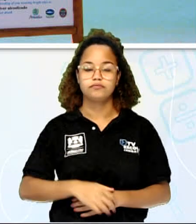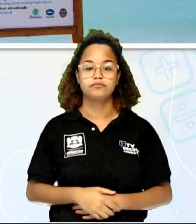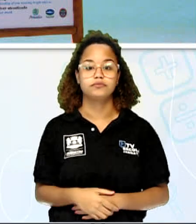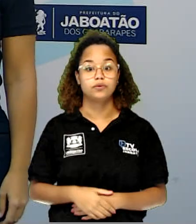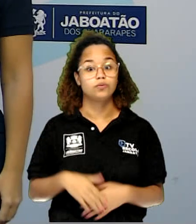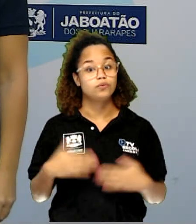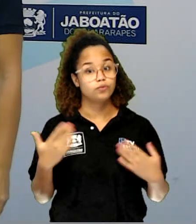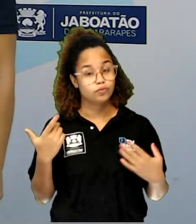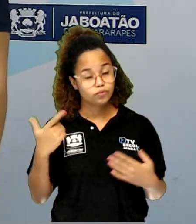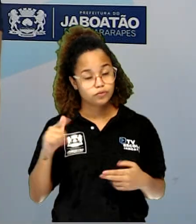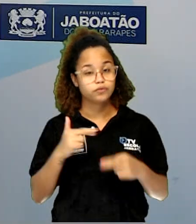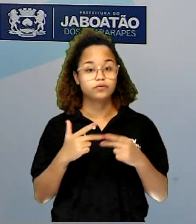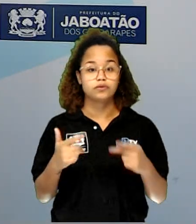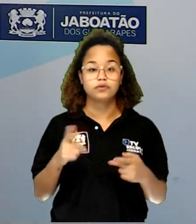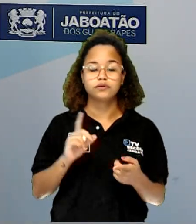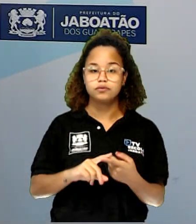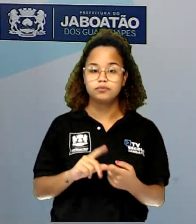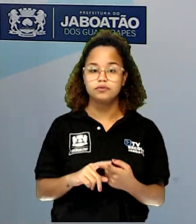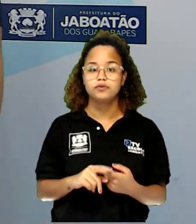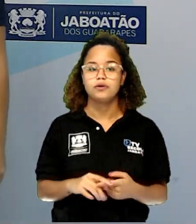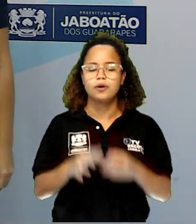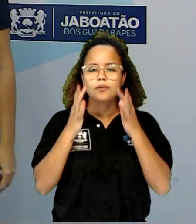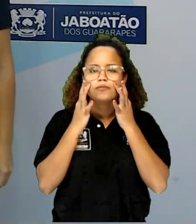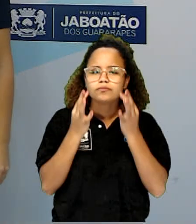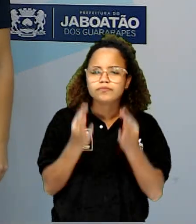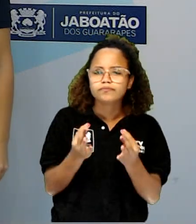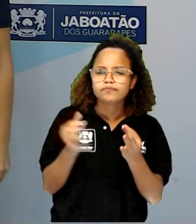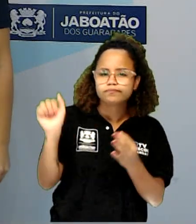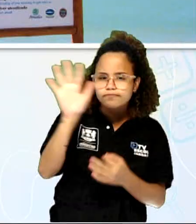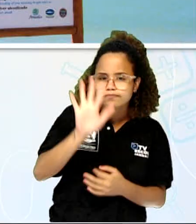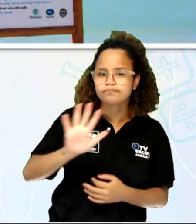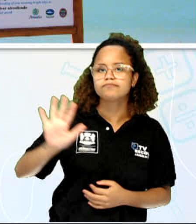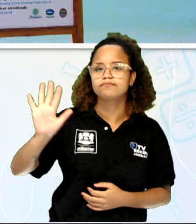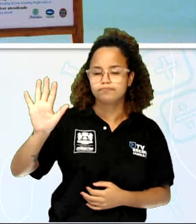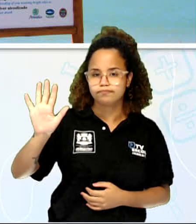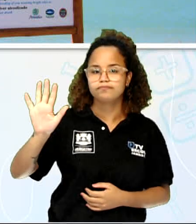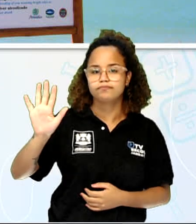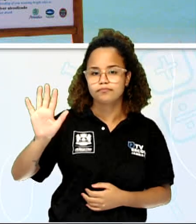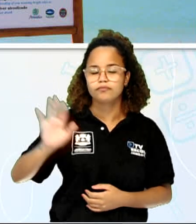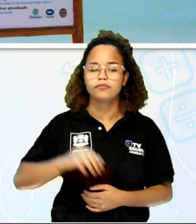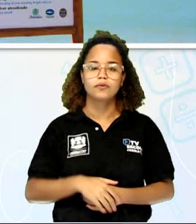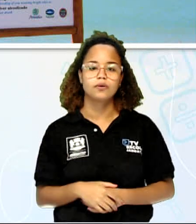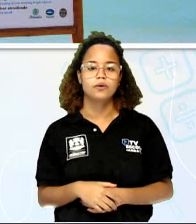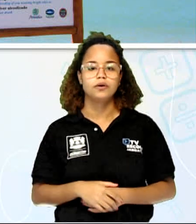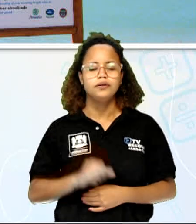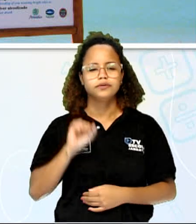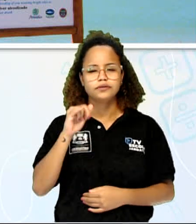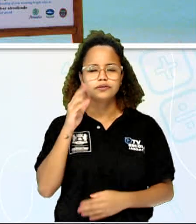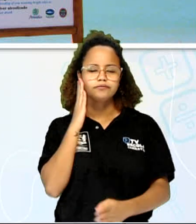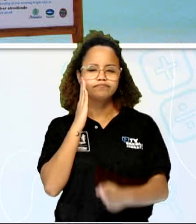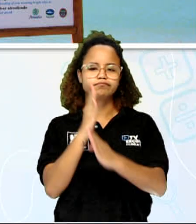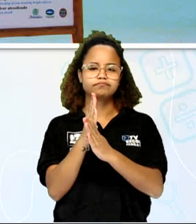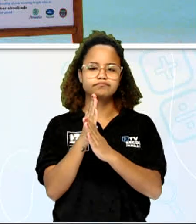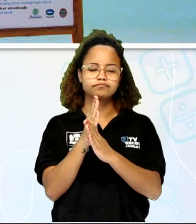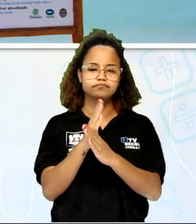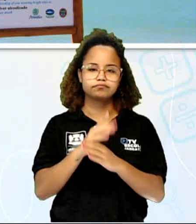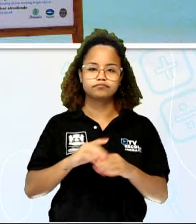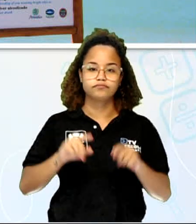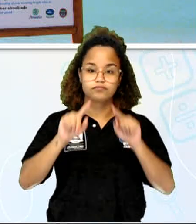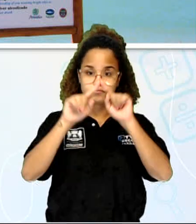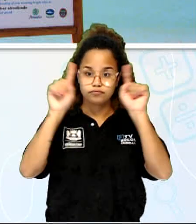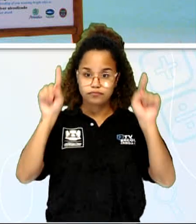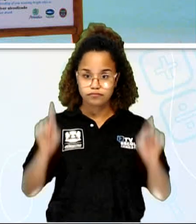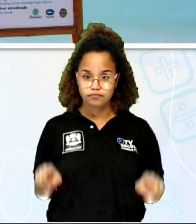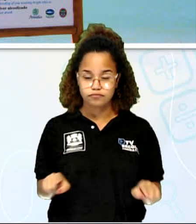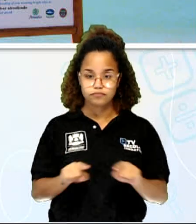coisa, pessoal, presta bem atenção aqui à sua tela. Quando vocês observarem esta placa, quando